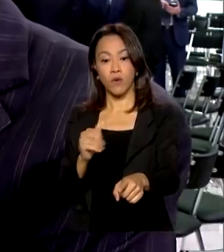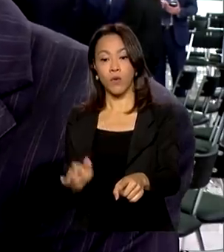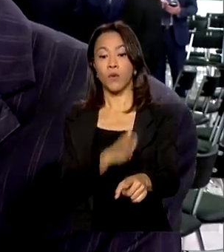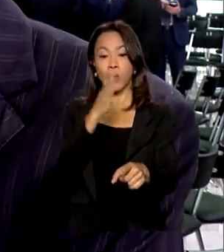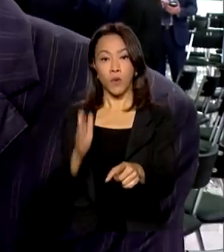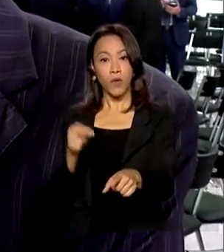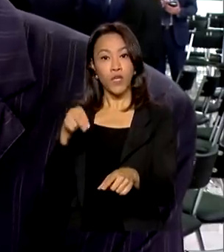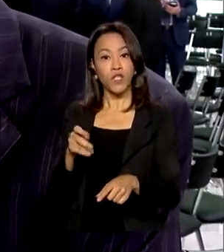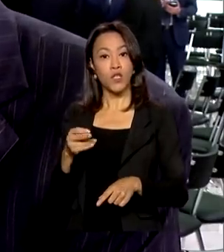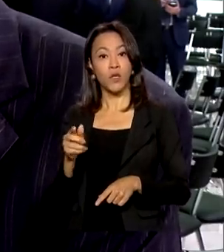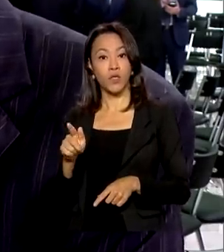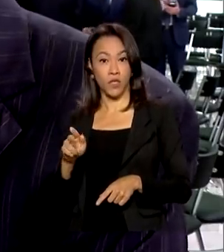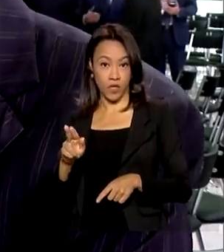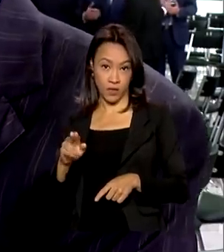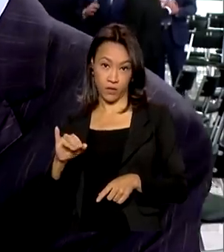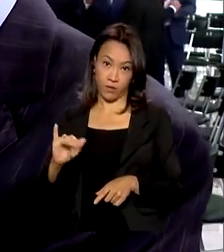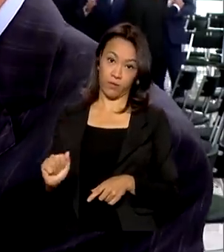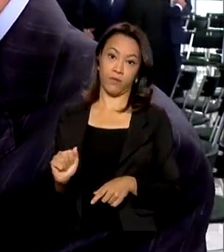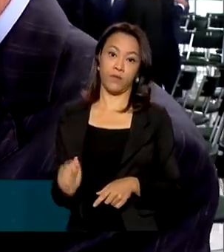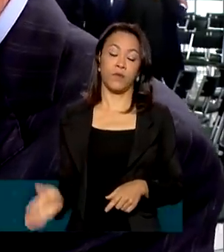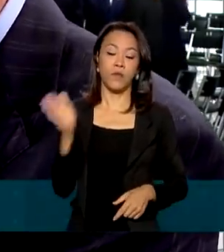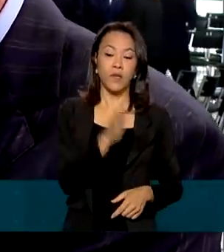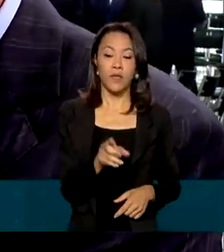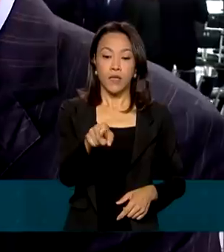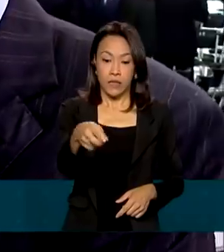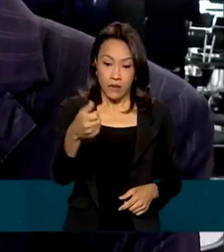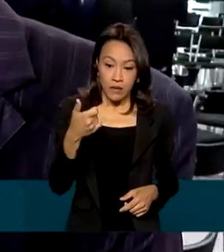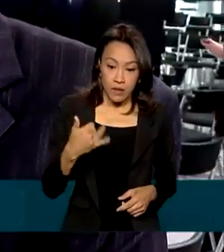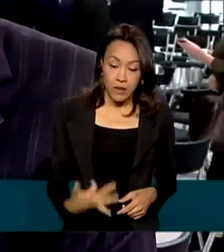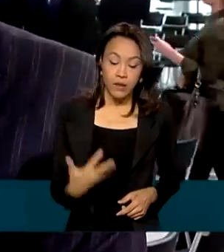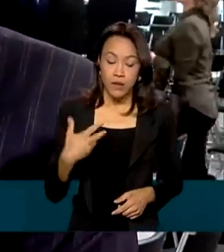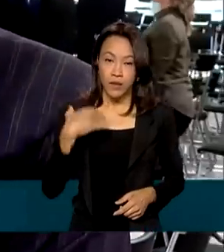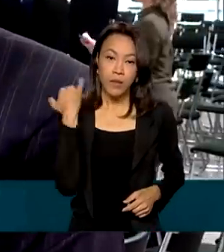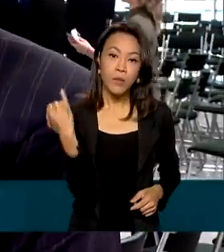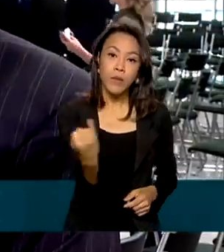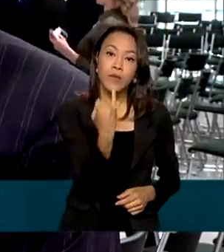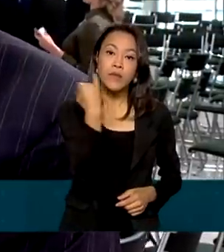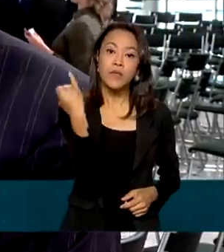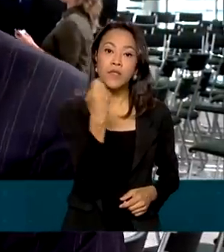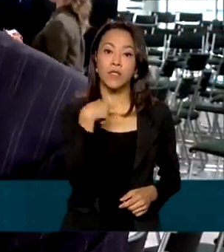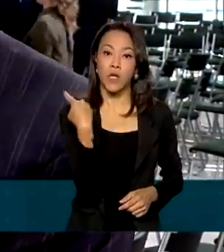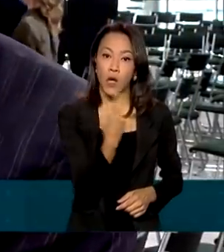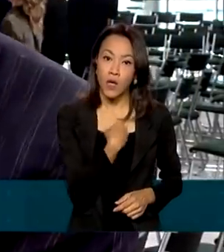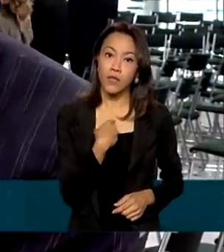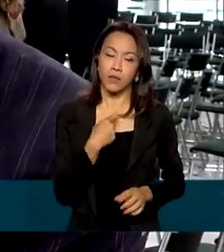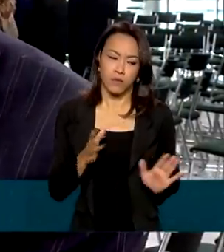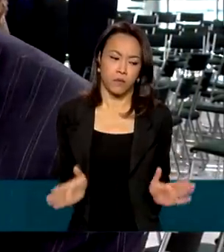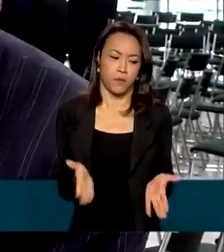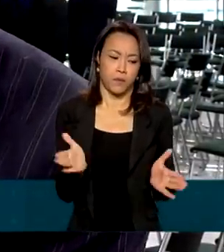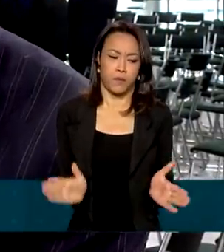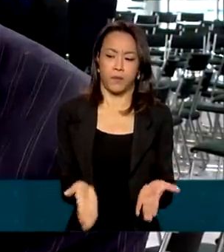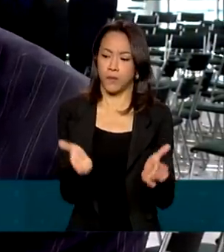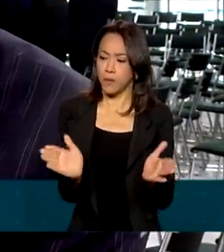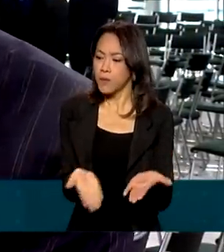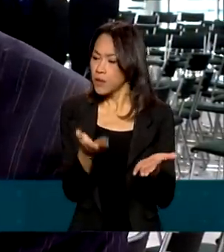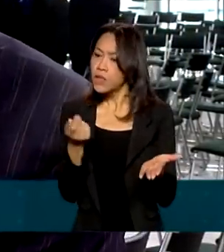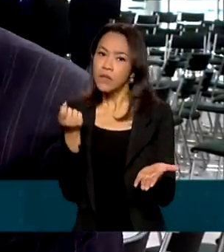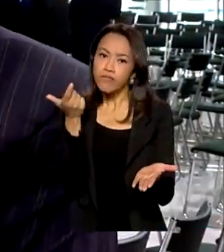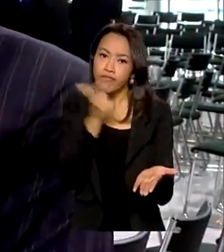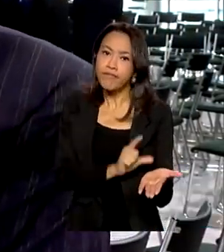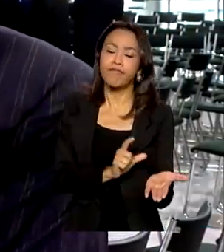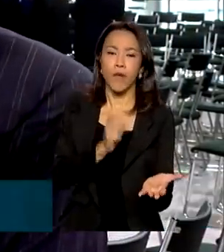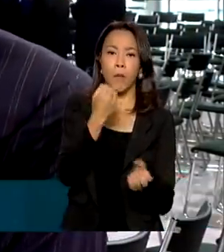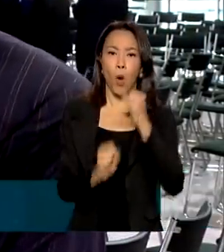É muito importante nós fomentarmos e darmos facilidades para se produzir no Brasil